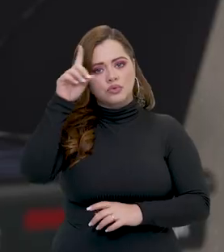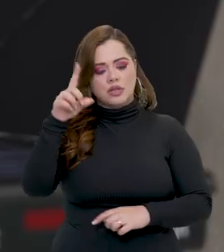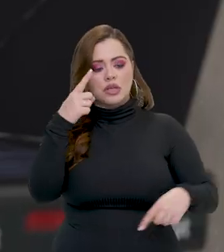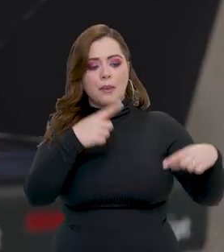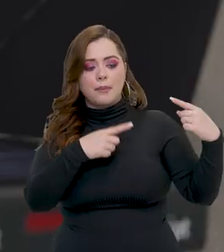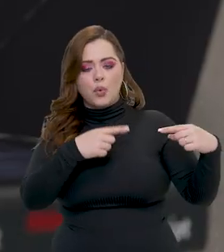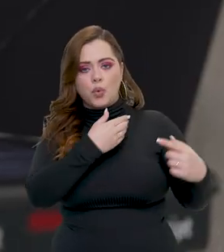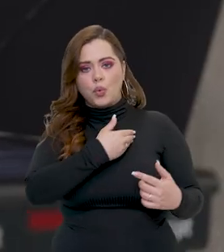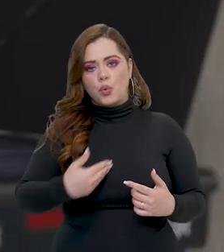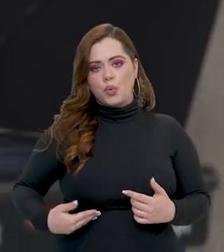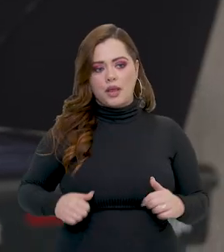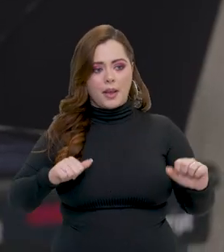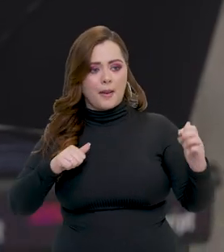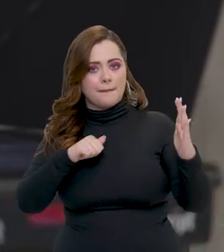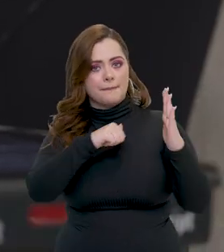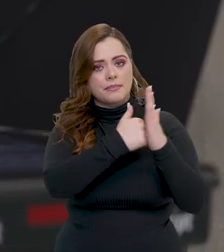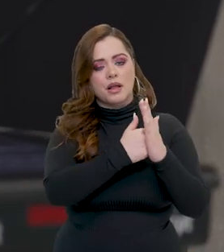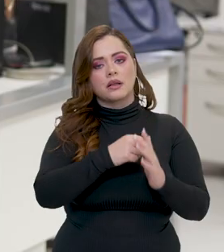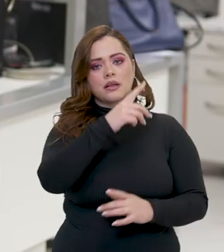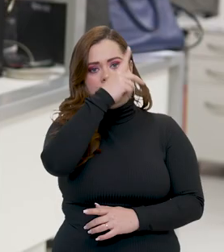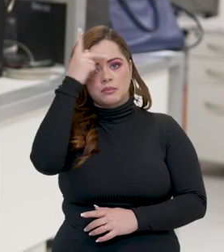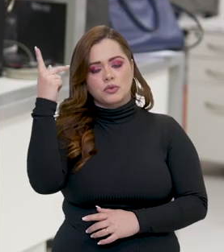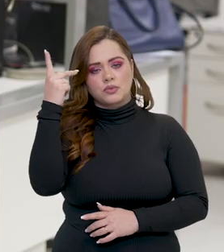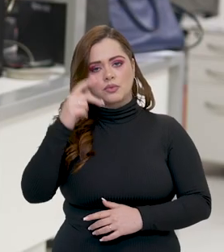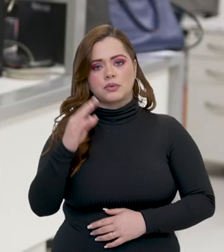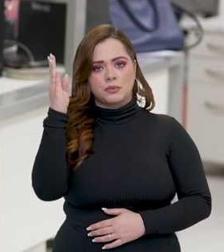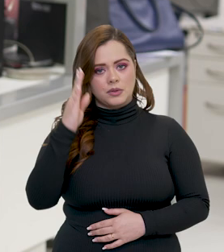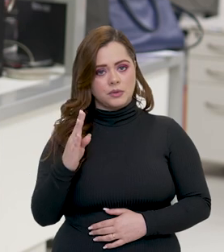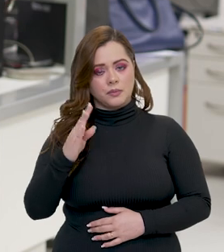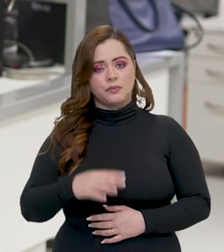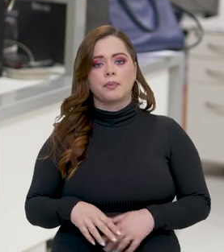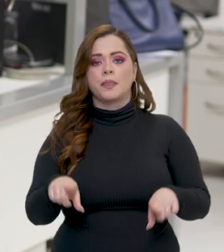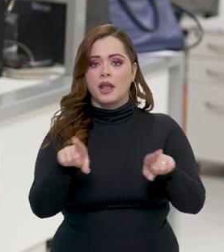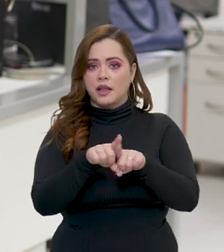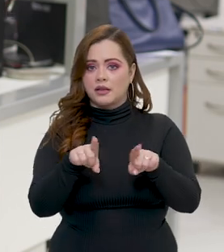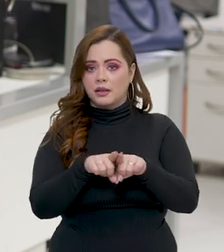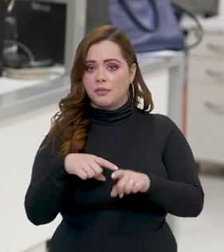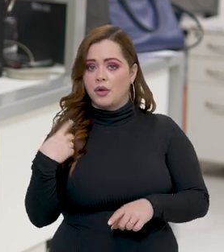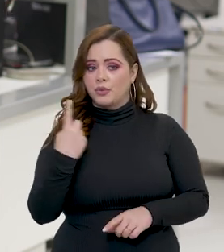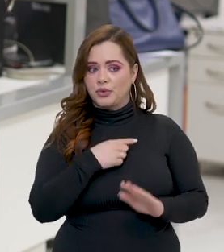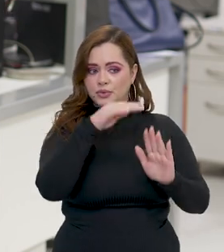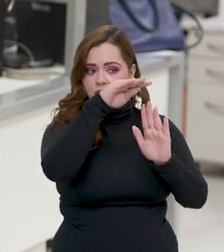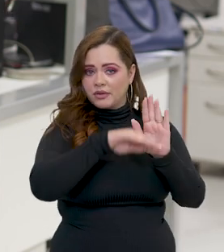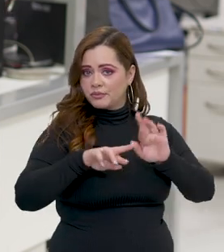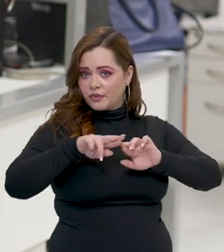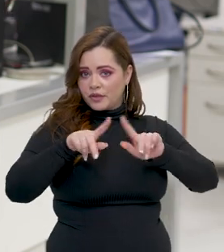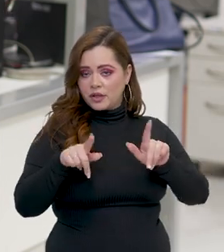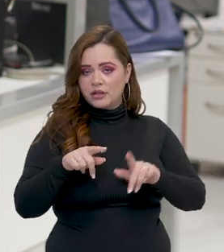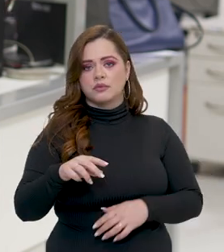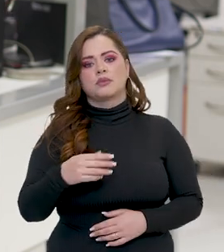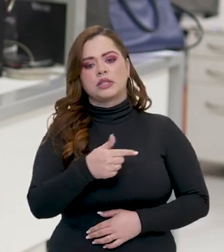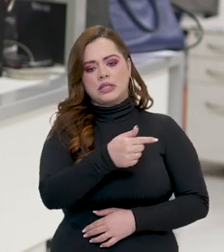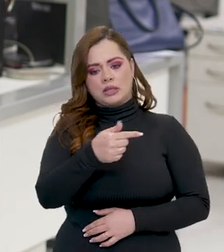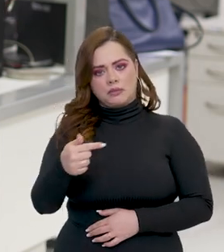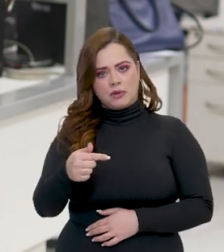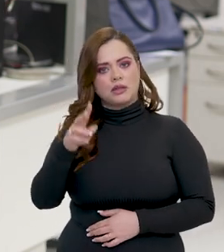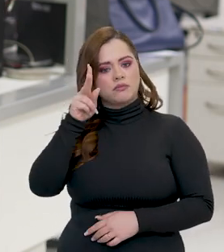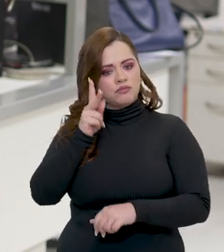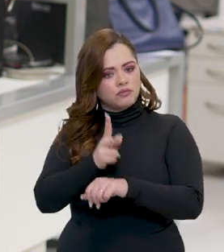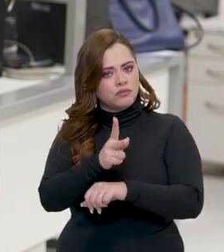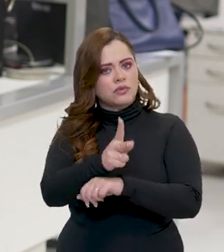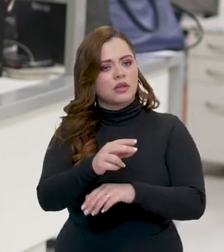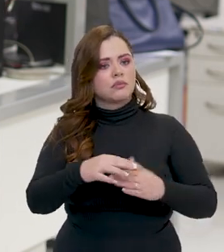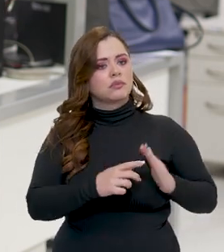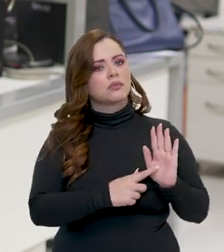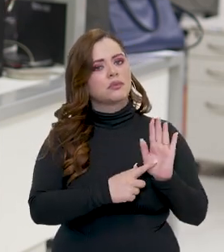dia e as políticas públicas que impactam a vida do cidadão brasileiro. E também o Ponto GOV será diferente. Toda semana